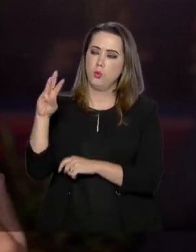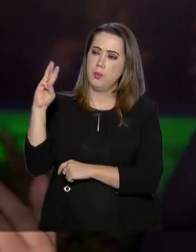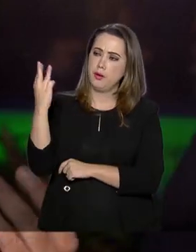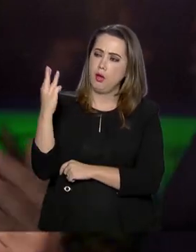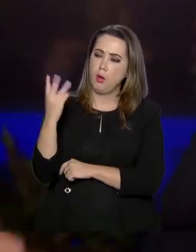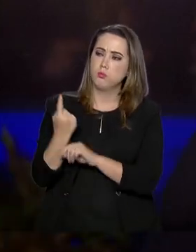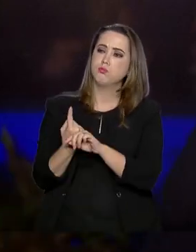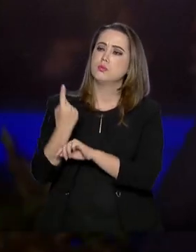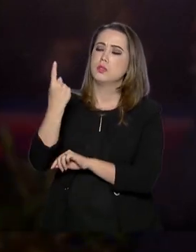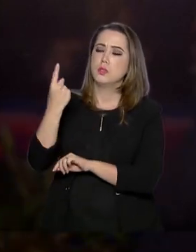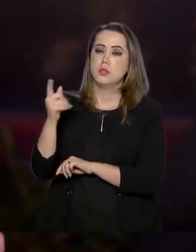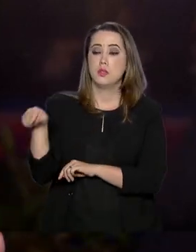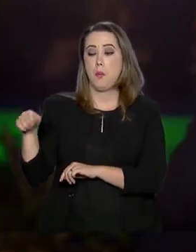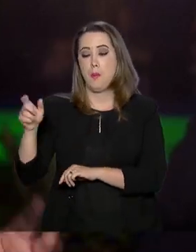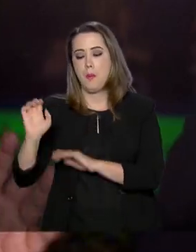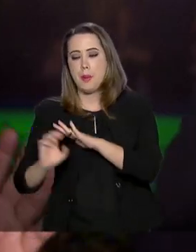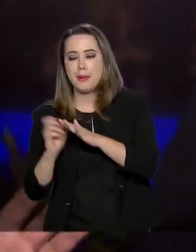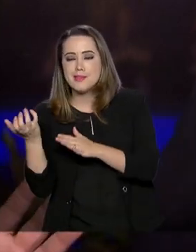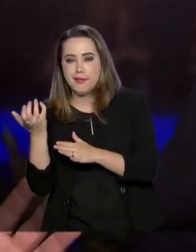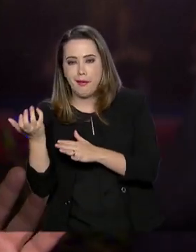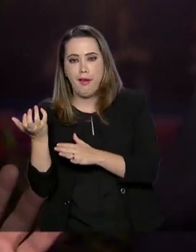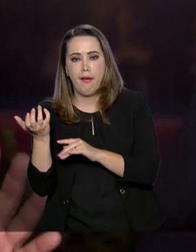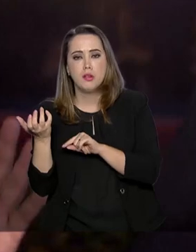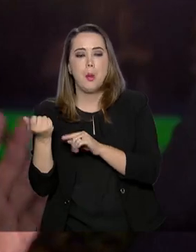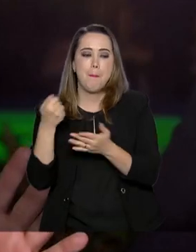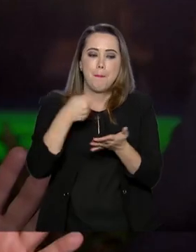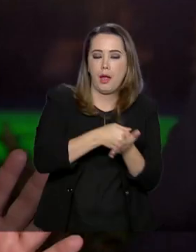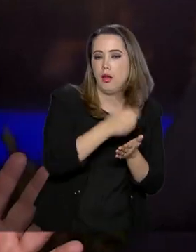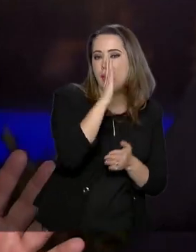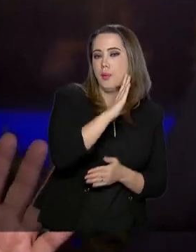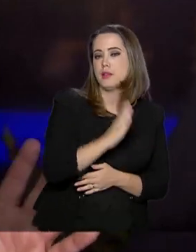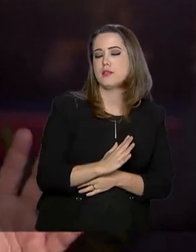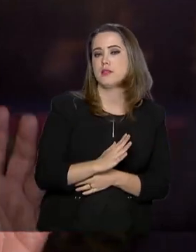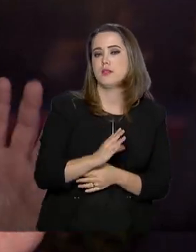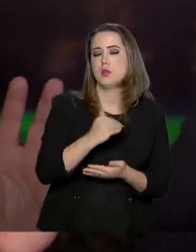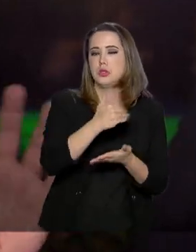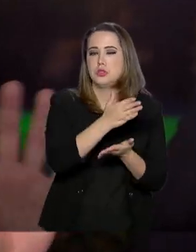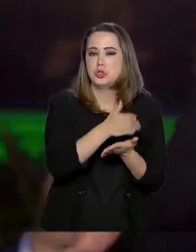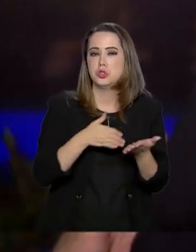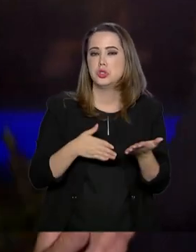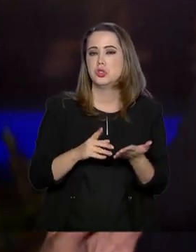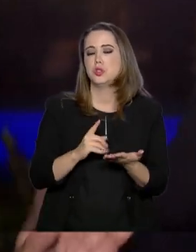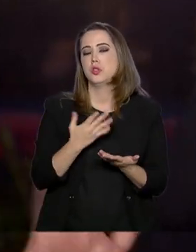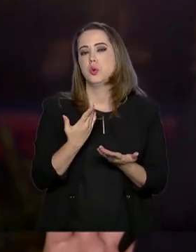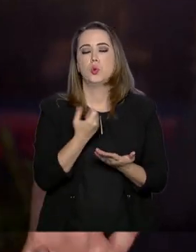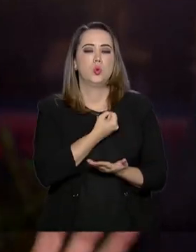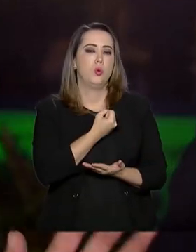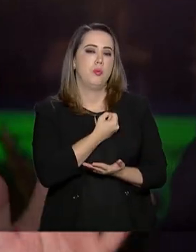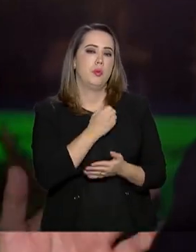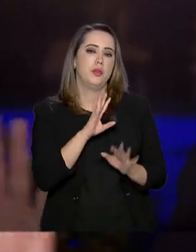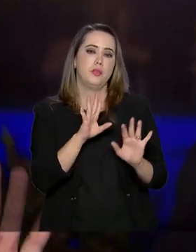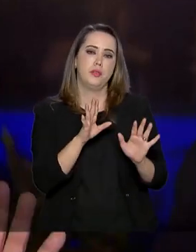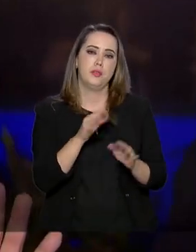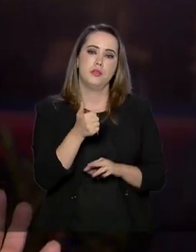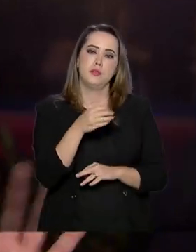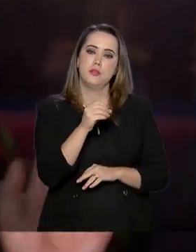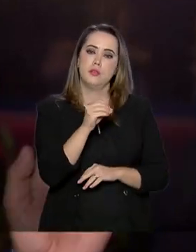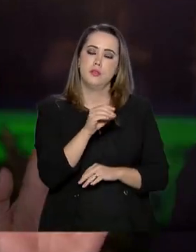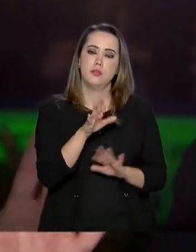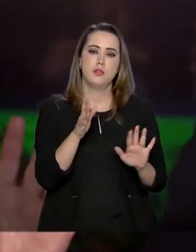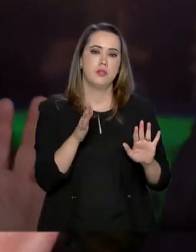para o Programa Espacial Brasileiro, uma certa quantia. Dessa quantia, vamos supor, um número qualquer, não quer dizer que seja 100,